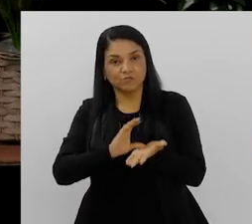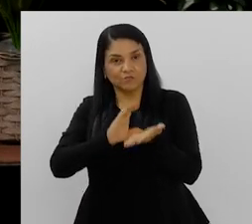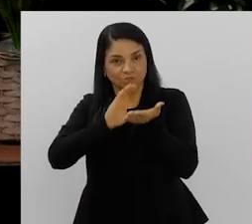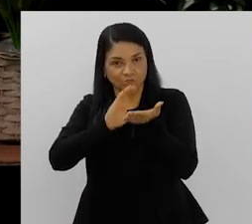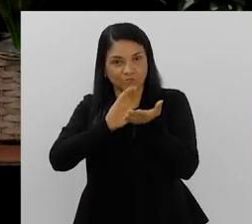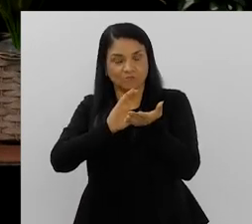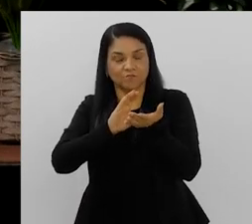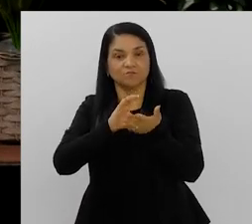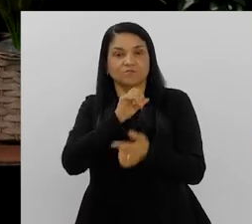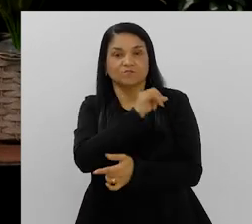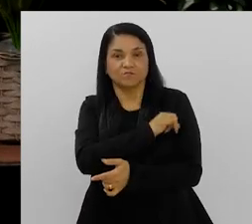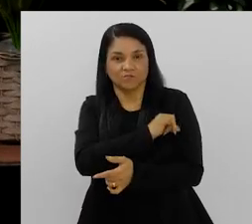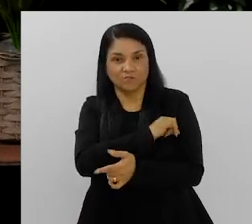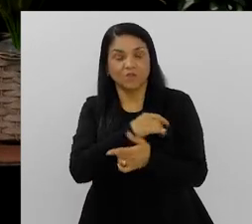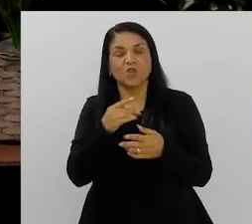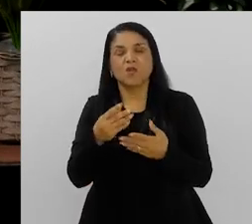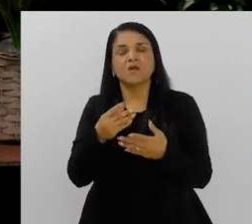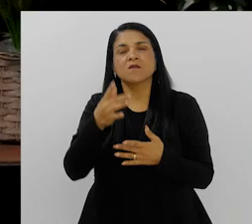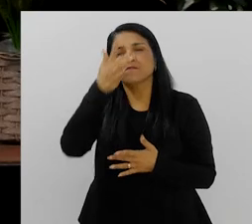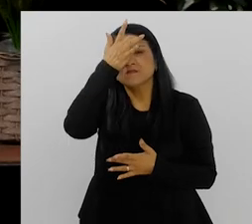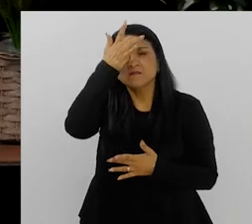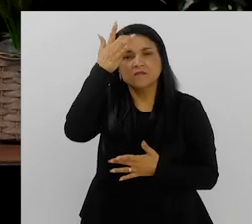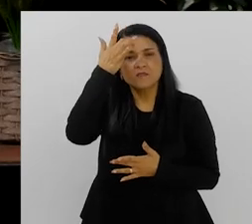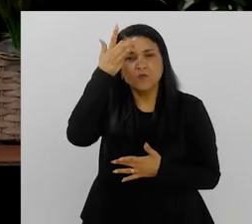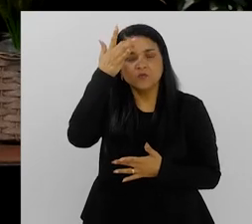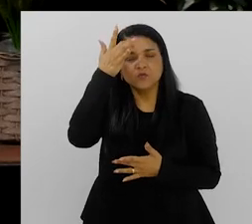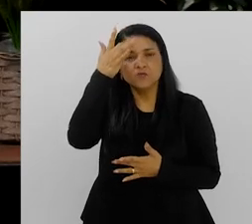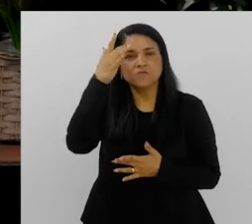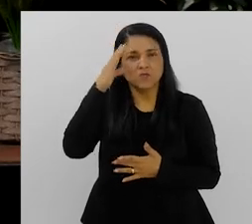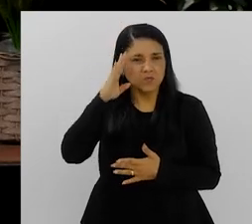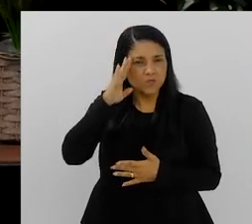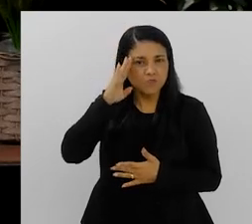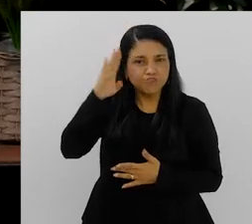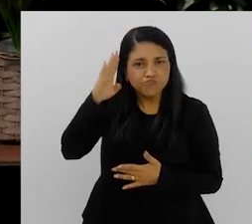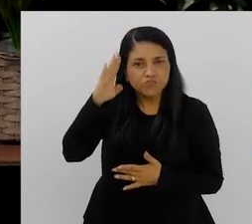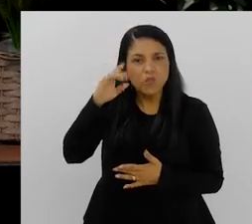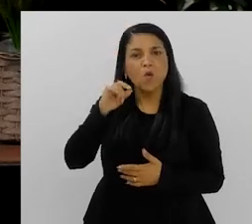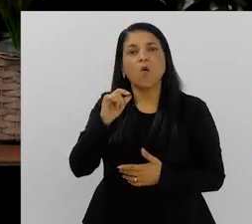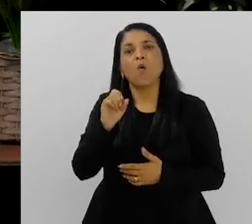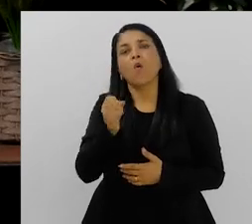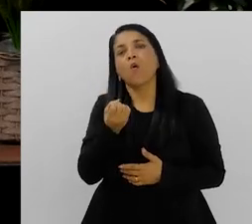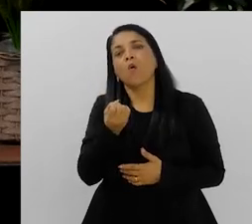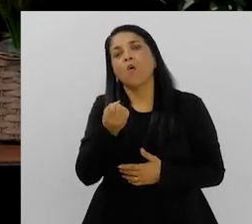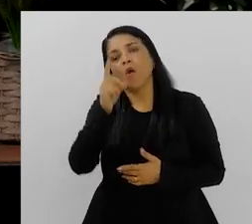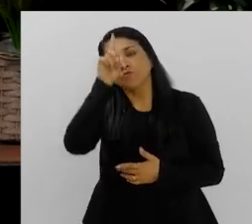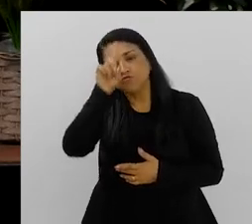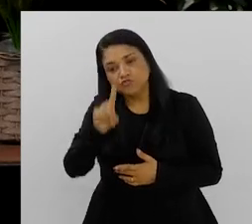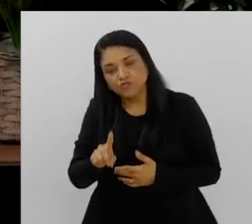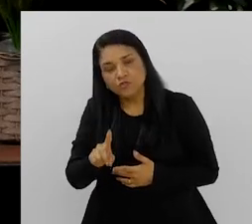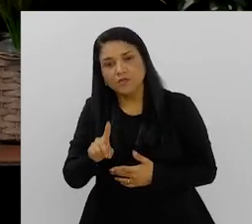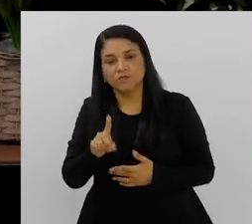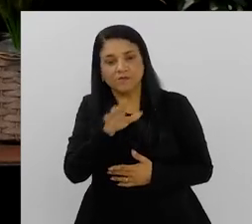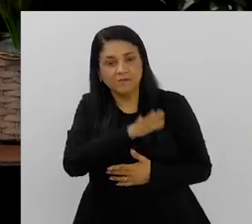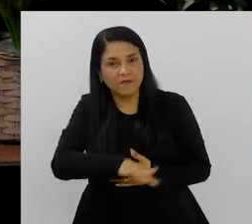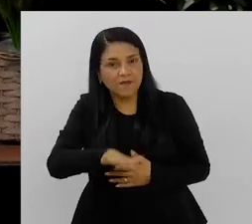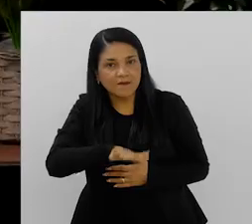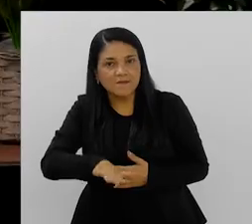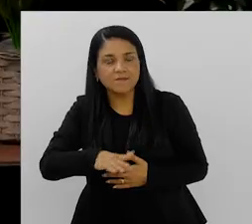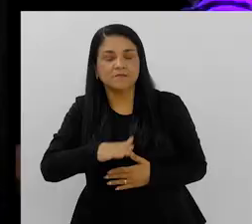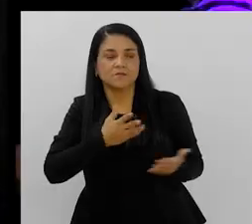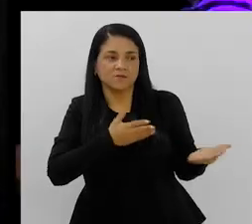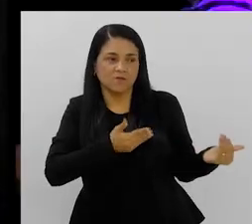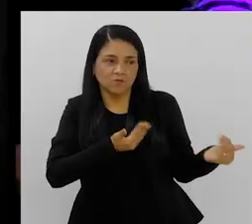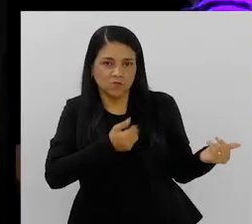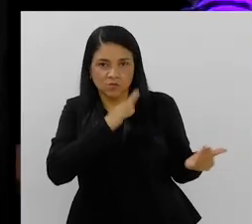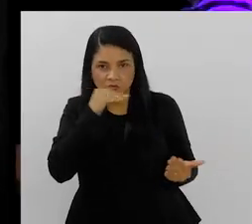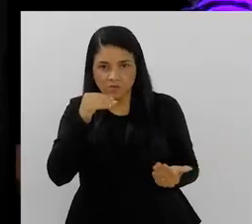conceito, na perspectiva da criança, a saúde mental, não é um privilégio. Deve ser um direito humano, inclusive, para crianças e adolescentes.